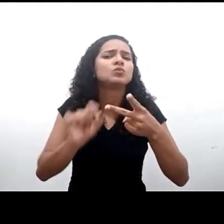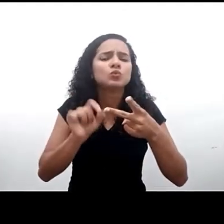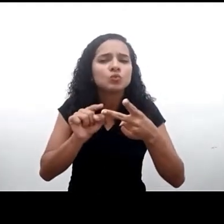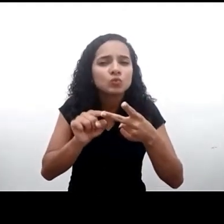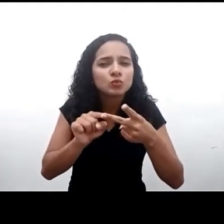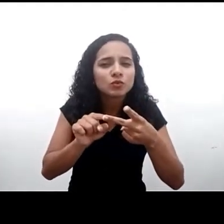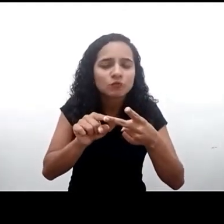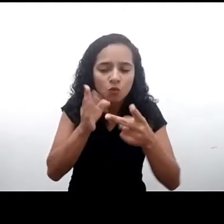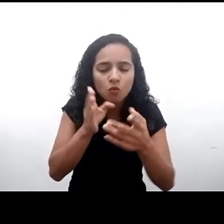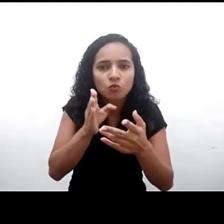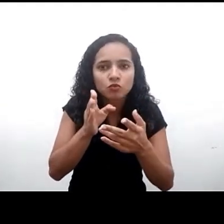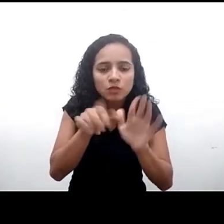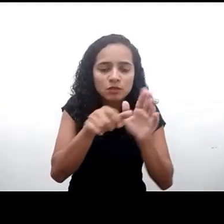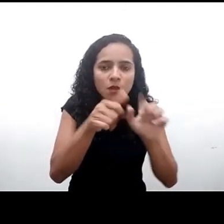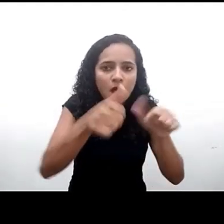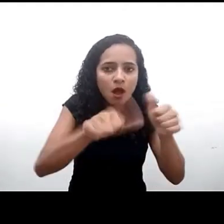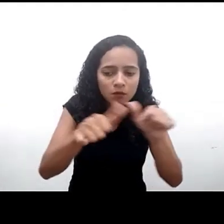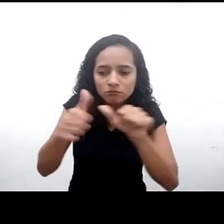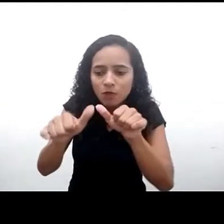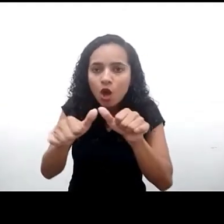consultas em grupo,